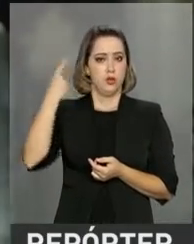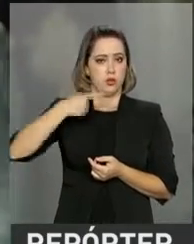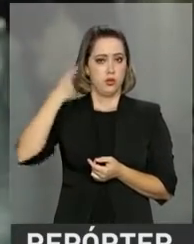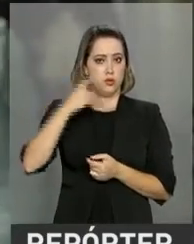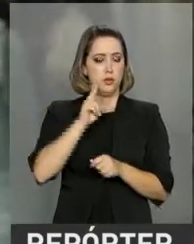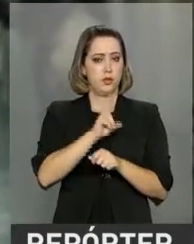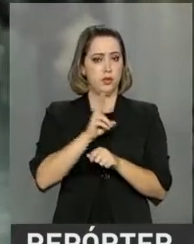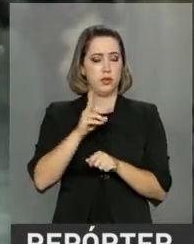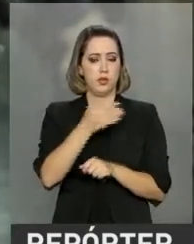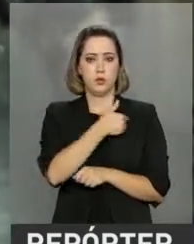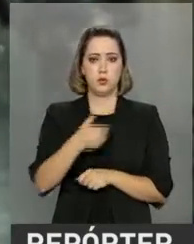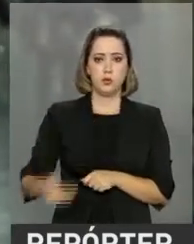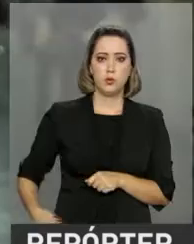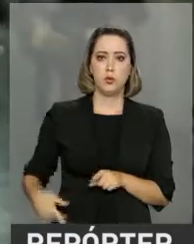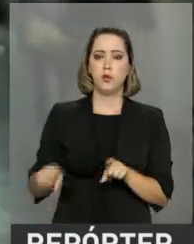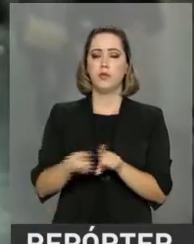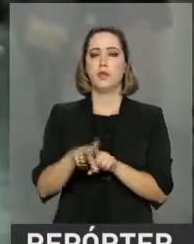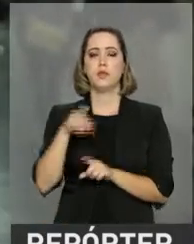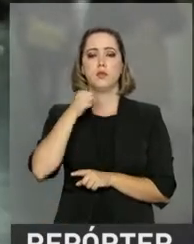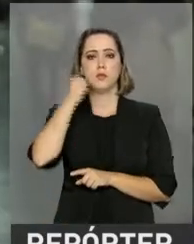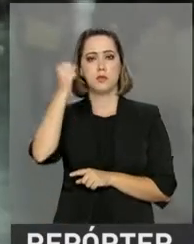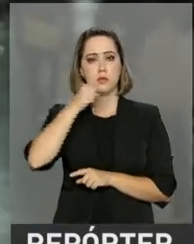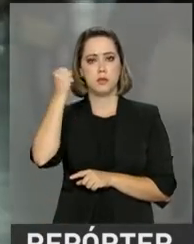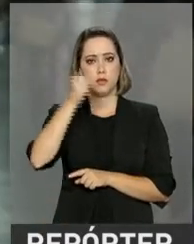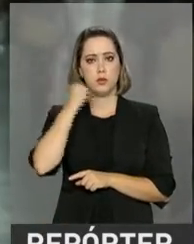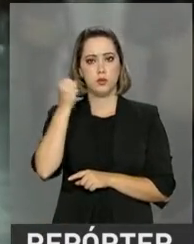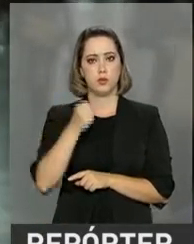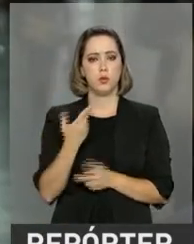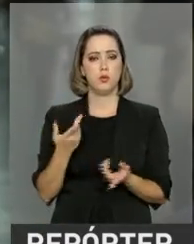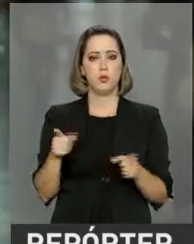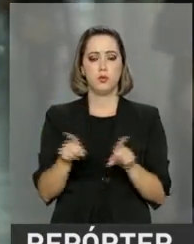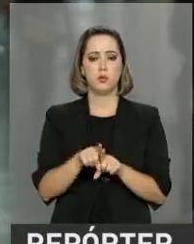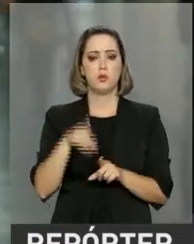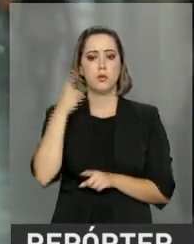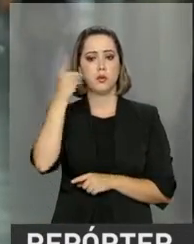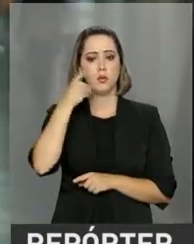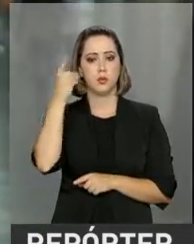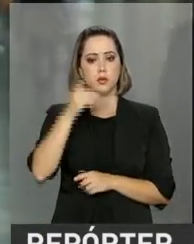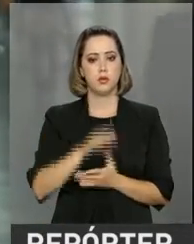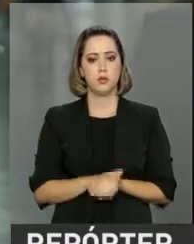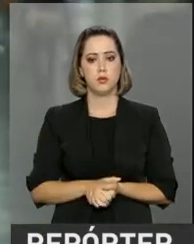fiscal, para o senador e para o deputado.